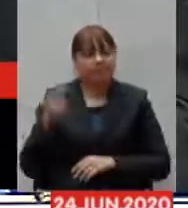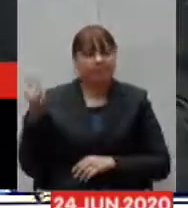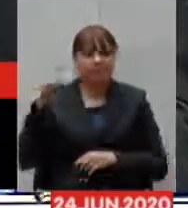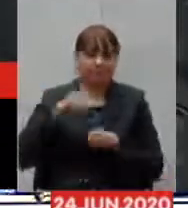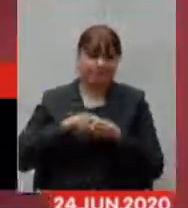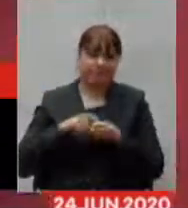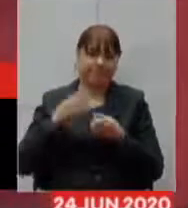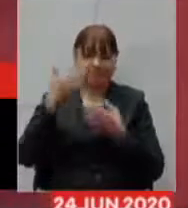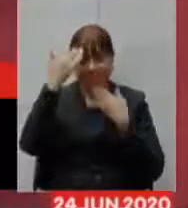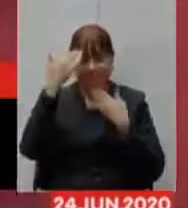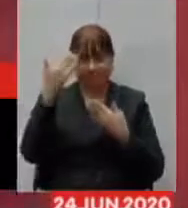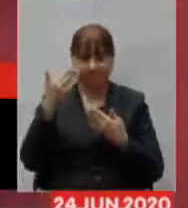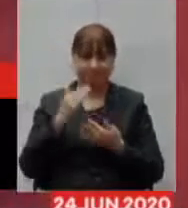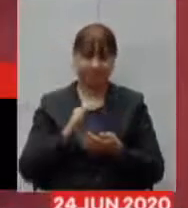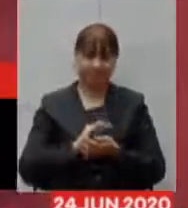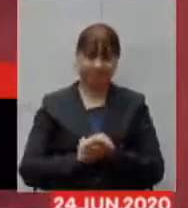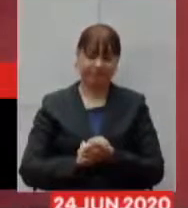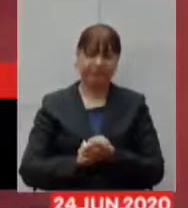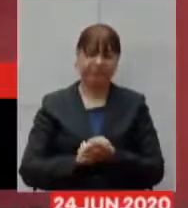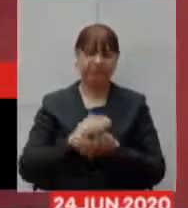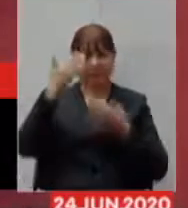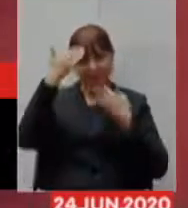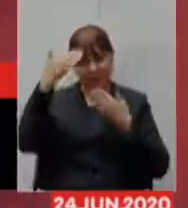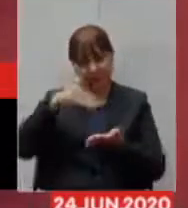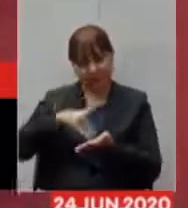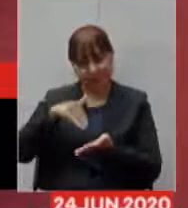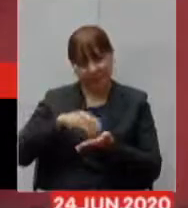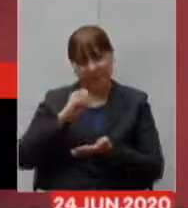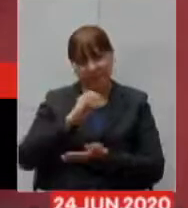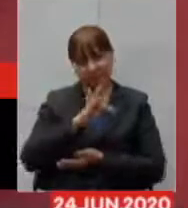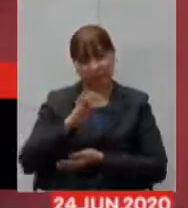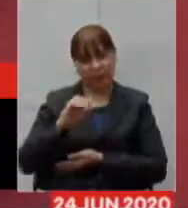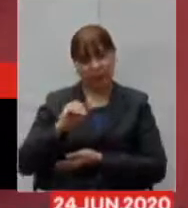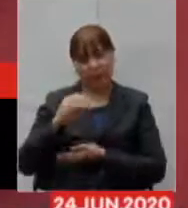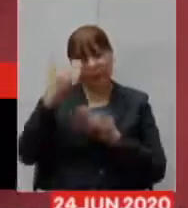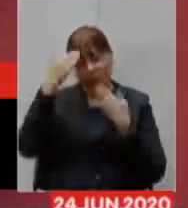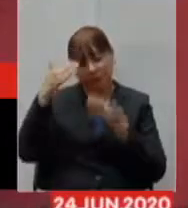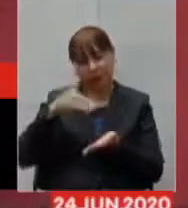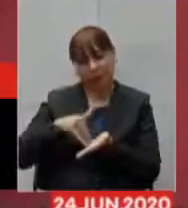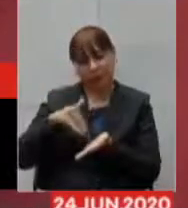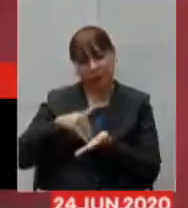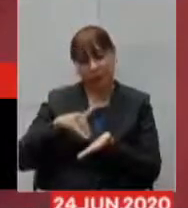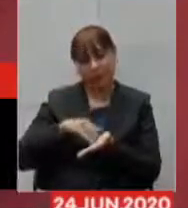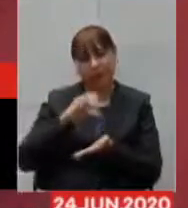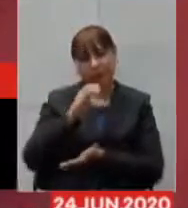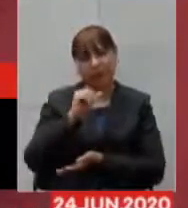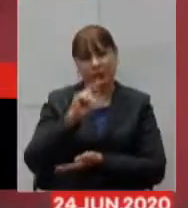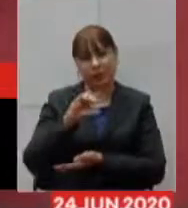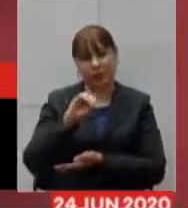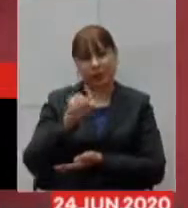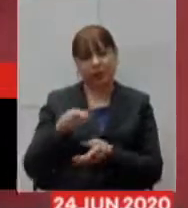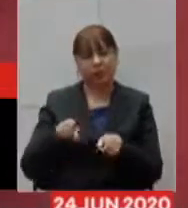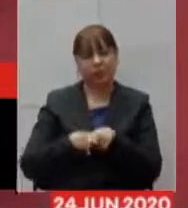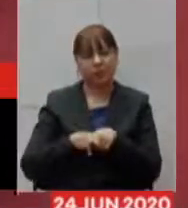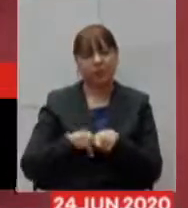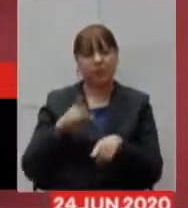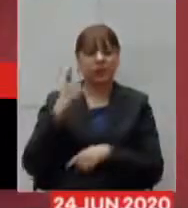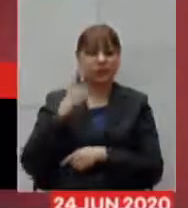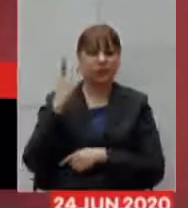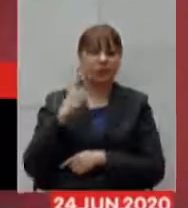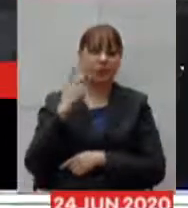obrigado muito obrigado secretário muito obrigado secretário Carlos Eduardo deputado